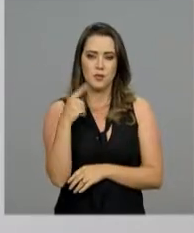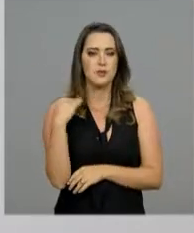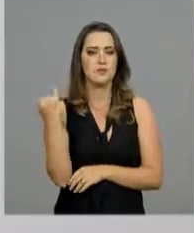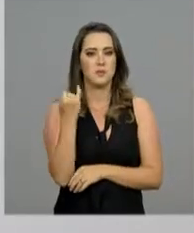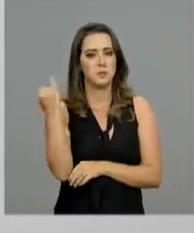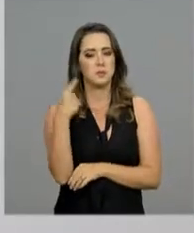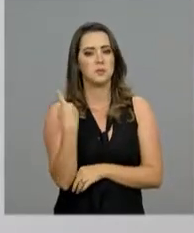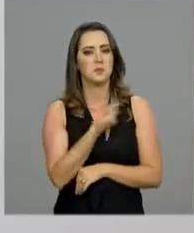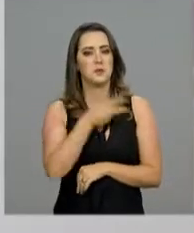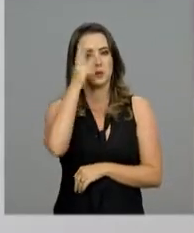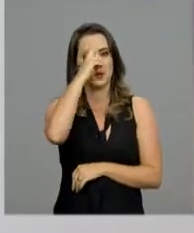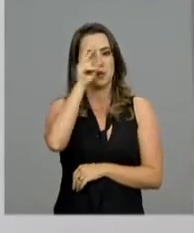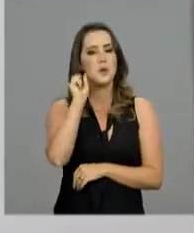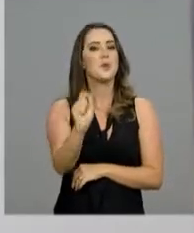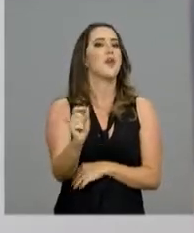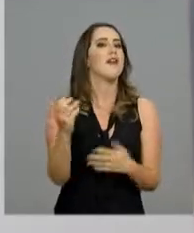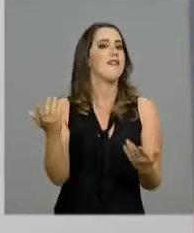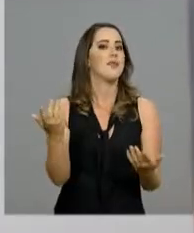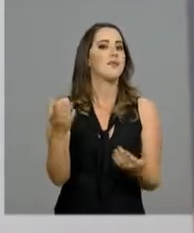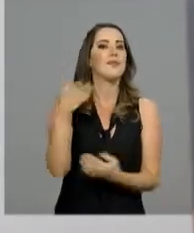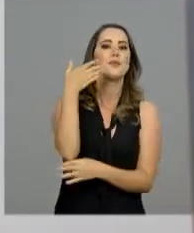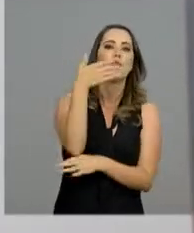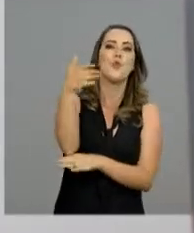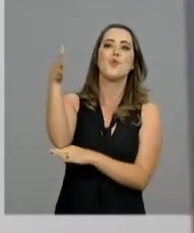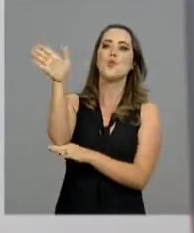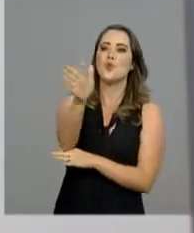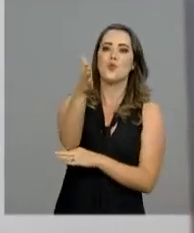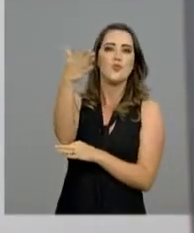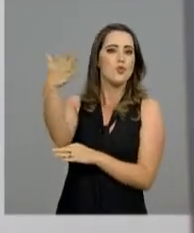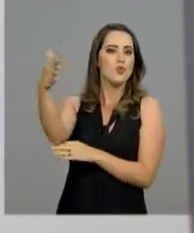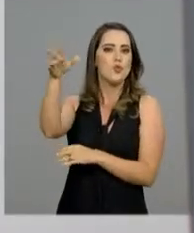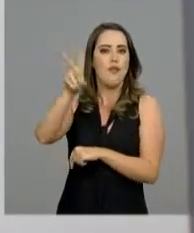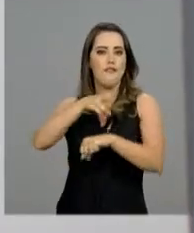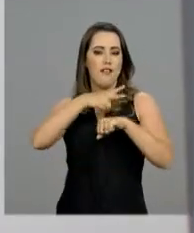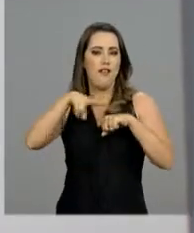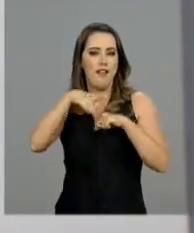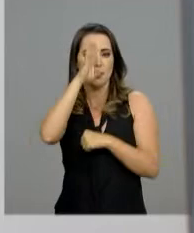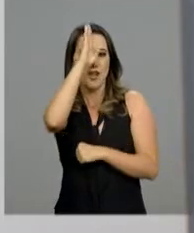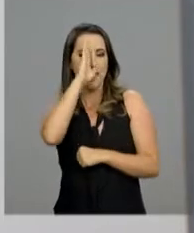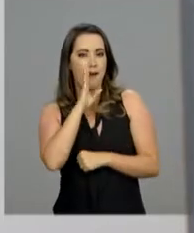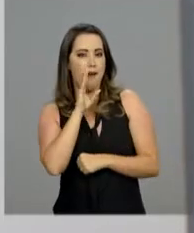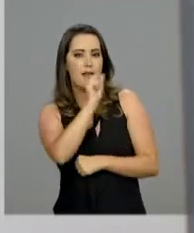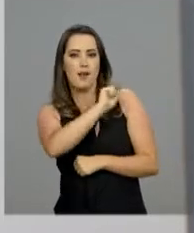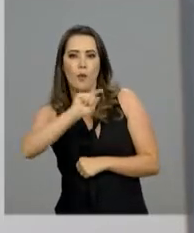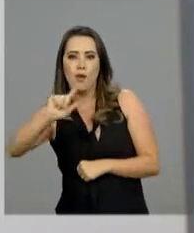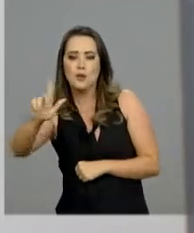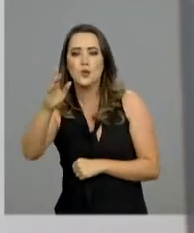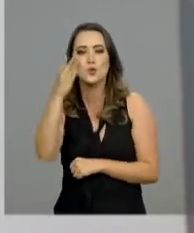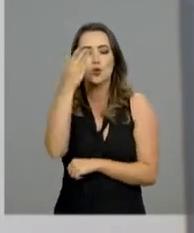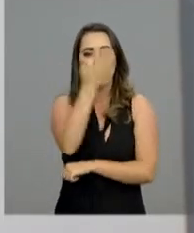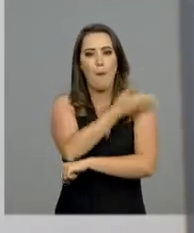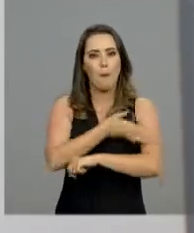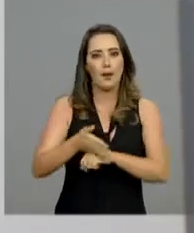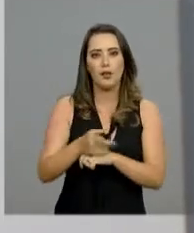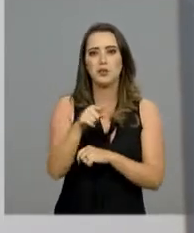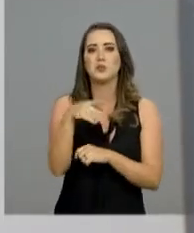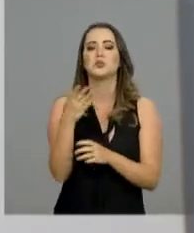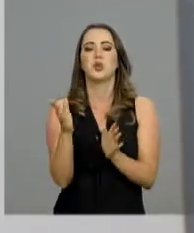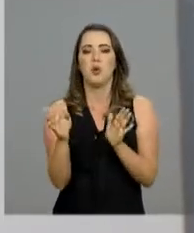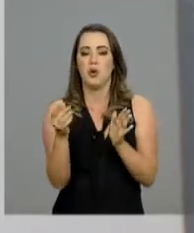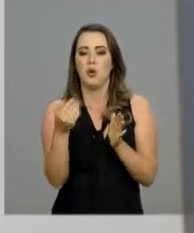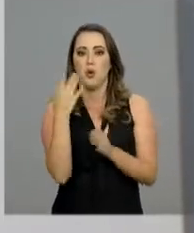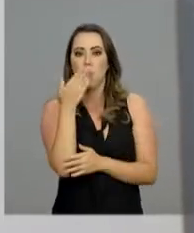história. É a bandeira nacional que traz o verde, o amarelo, o azul e o branco, cores que representam a identidade do Brasil.